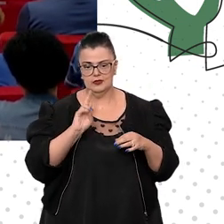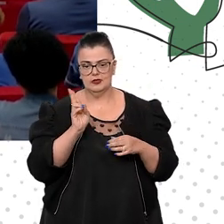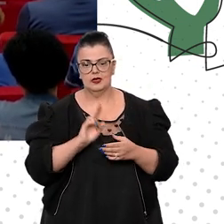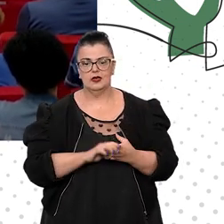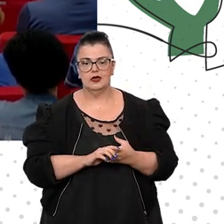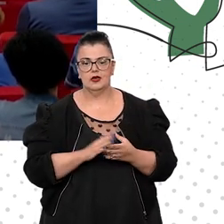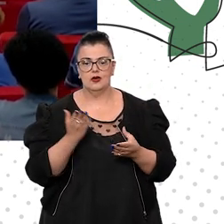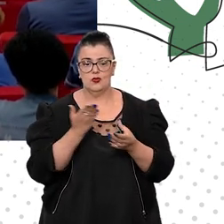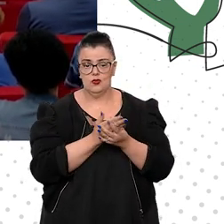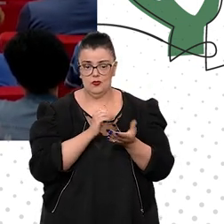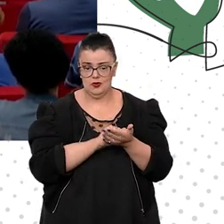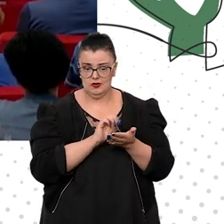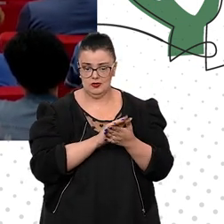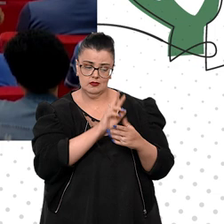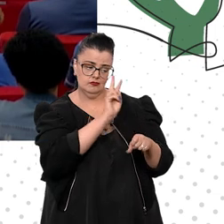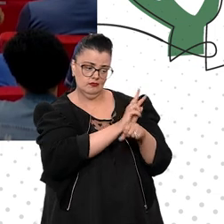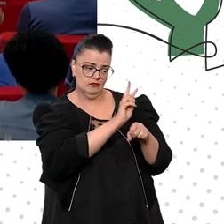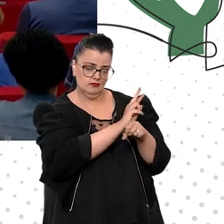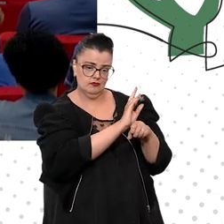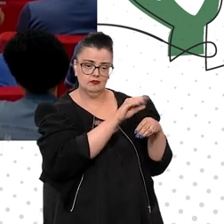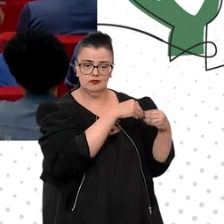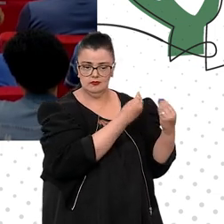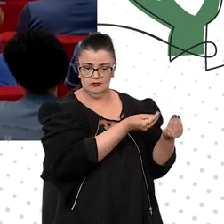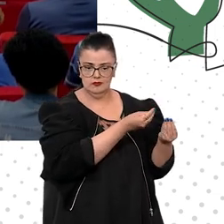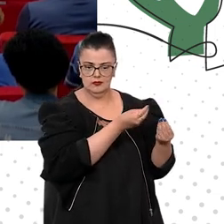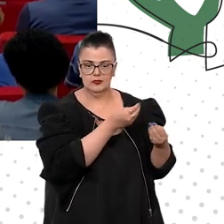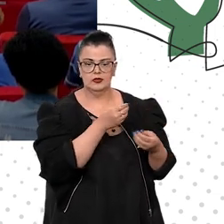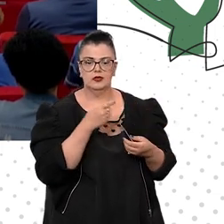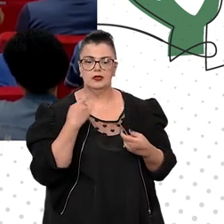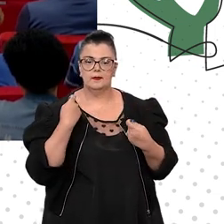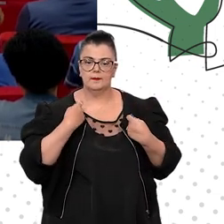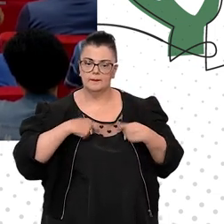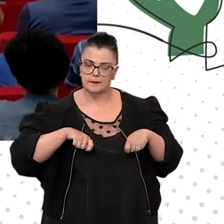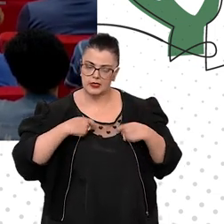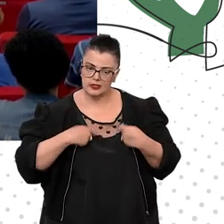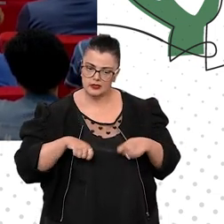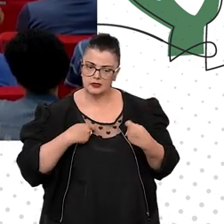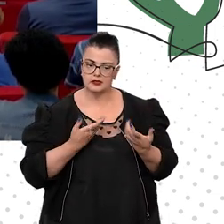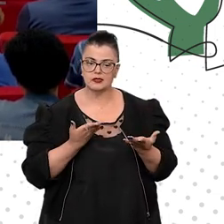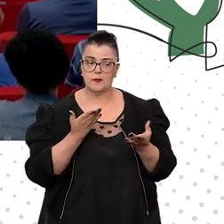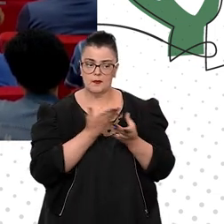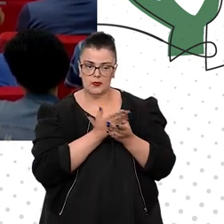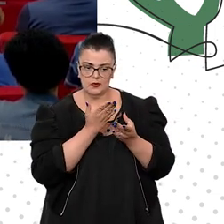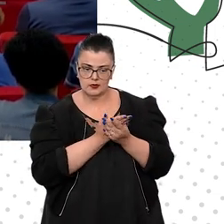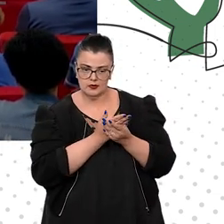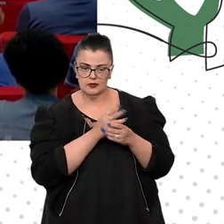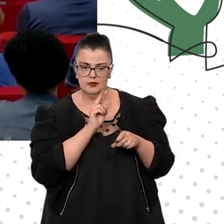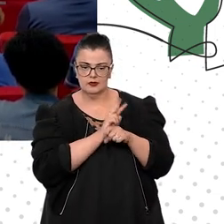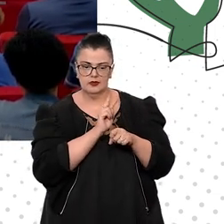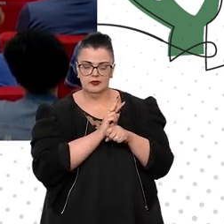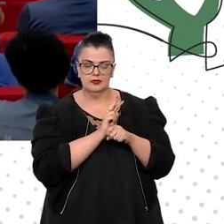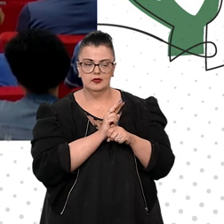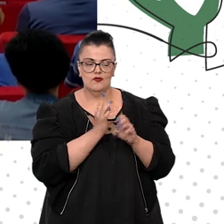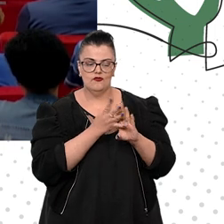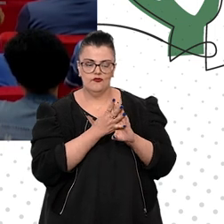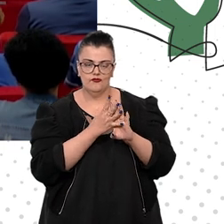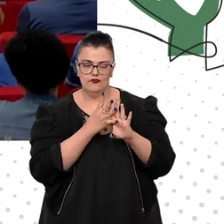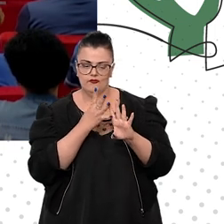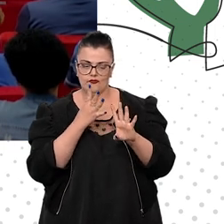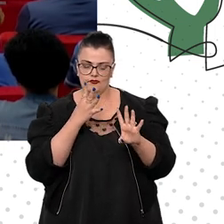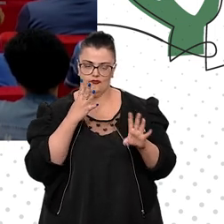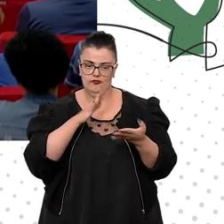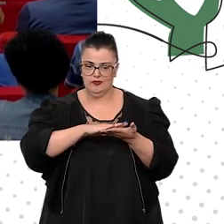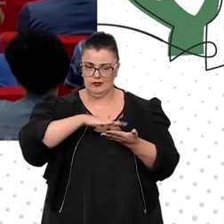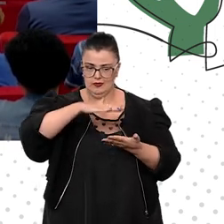processos estavam lá. Cada vez que nós precisávamos de um processo que estava fora da fila, aquilo tudo